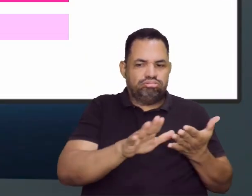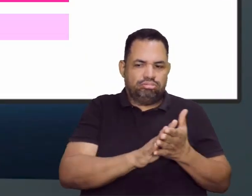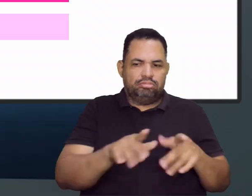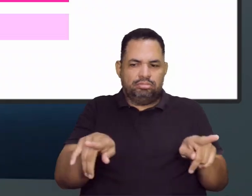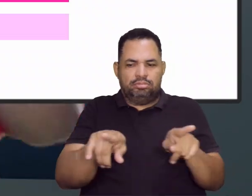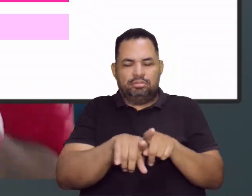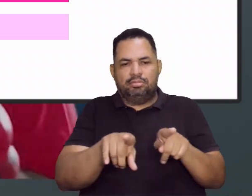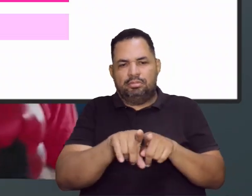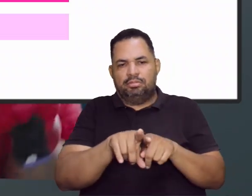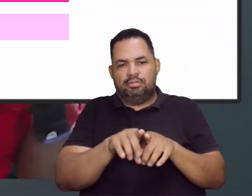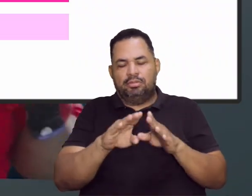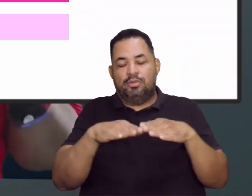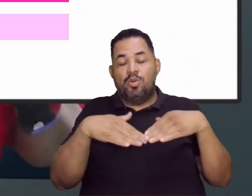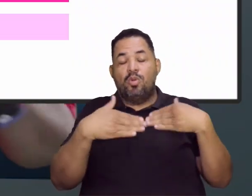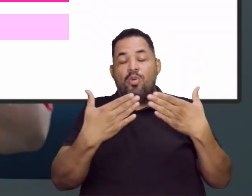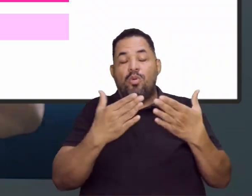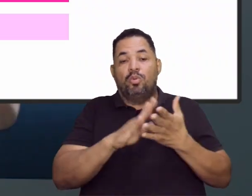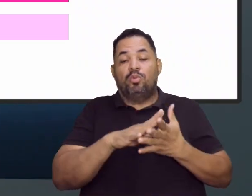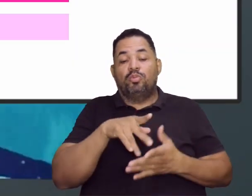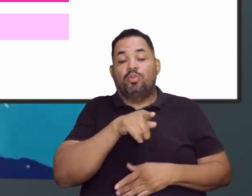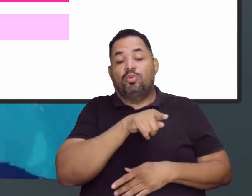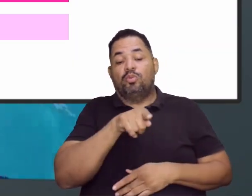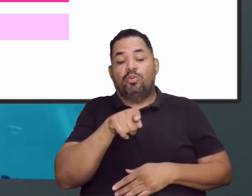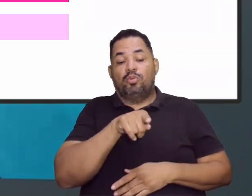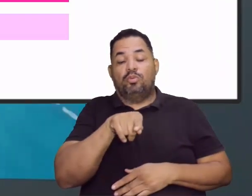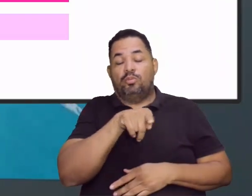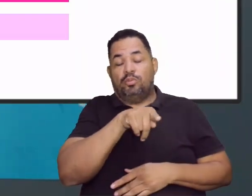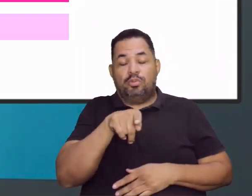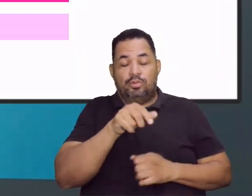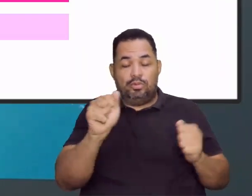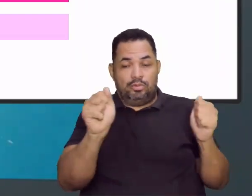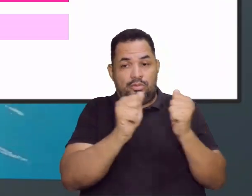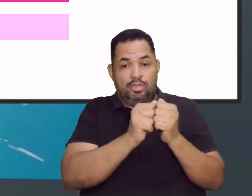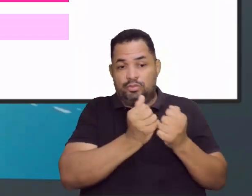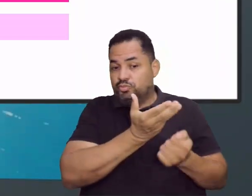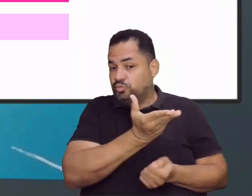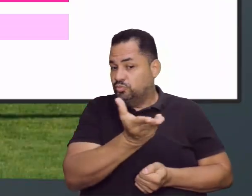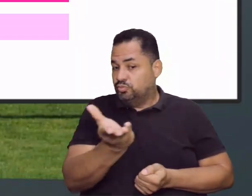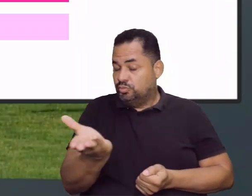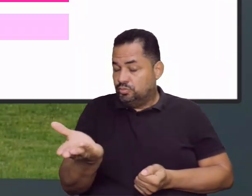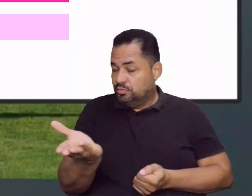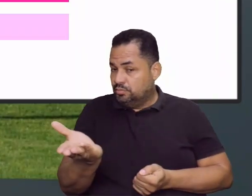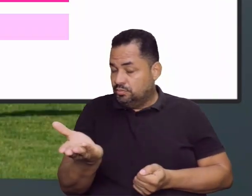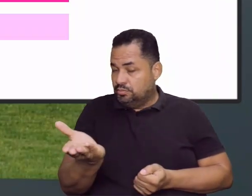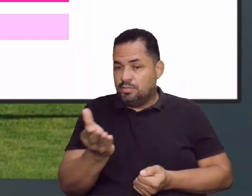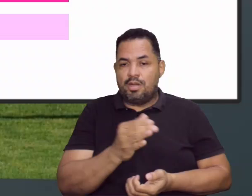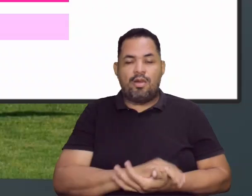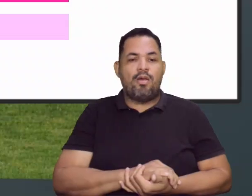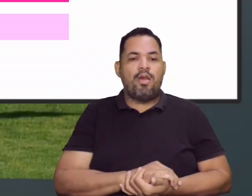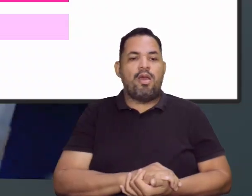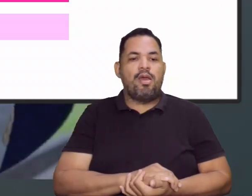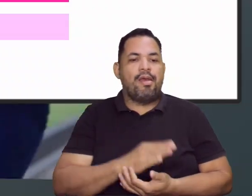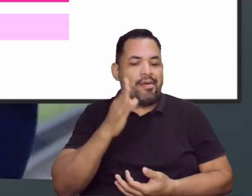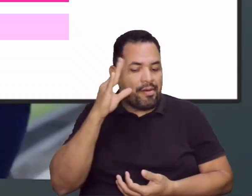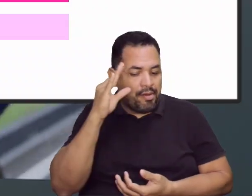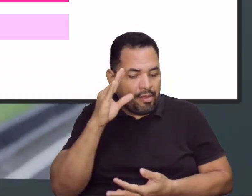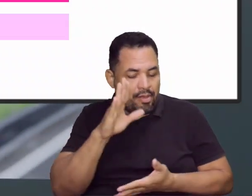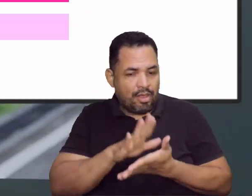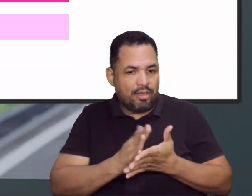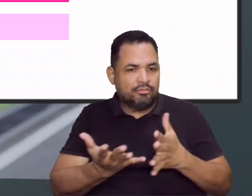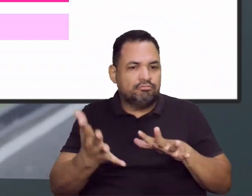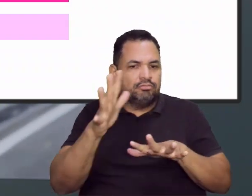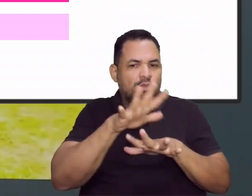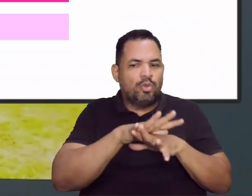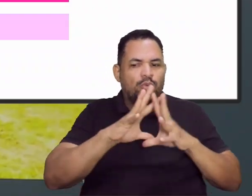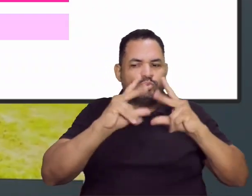sempre quando eu falo para o professor que está aí com vocês, que é interessante que se inclua